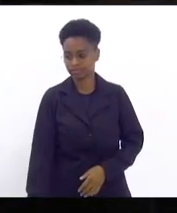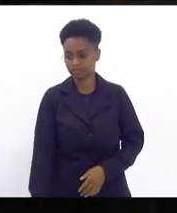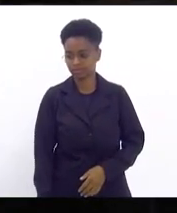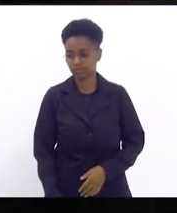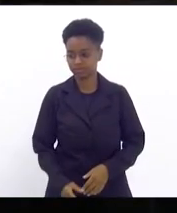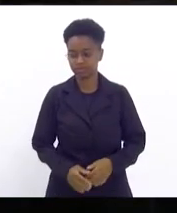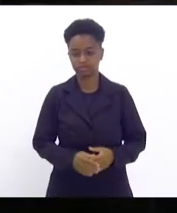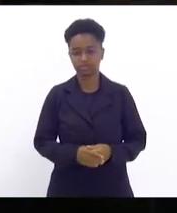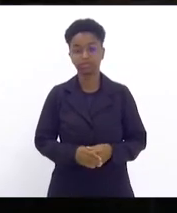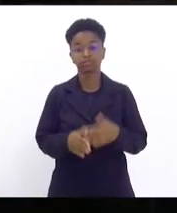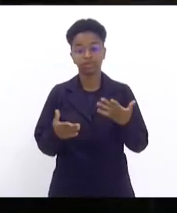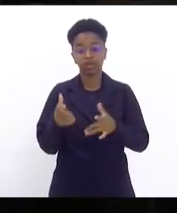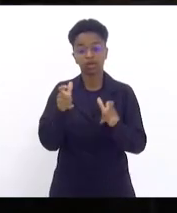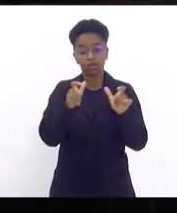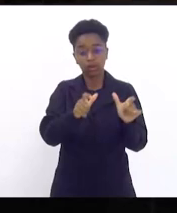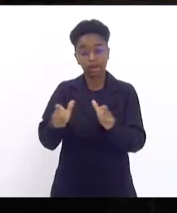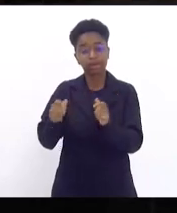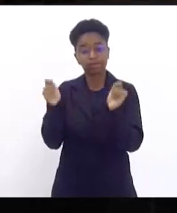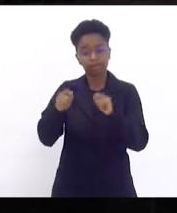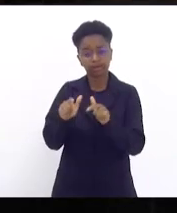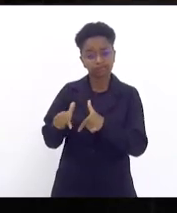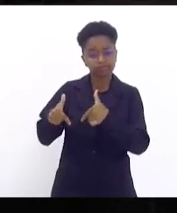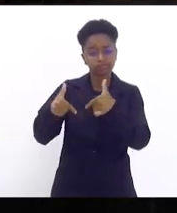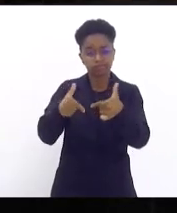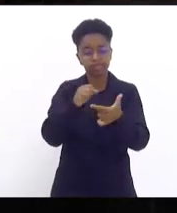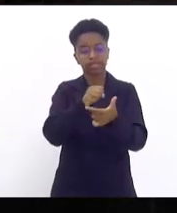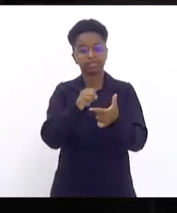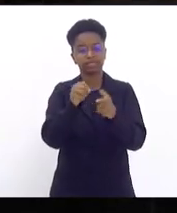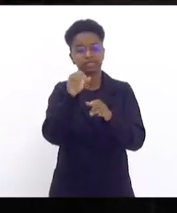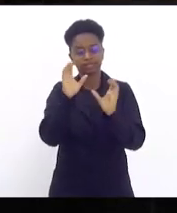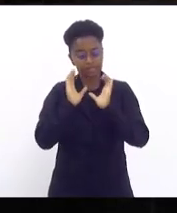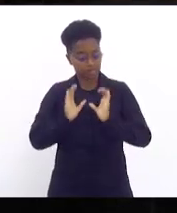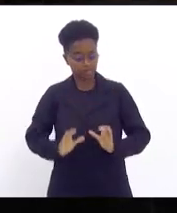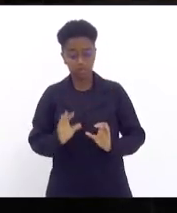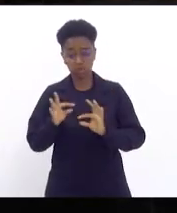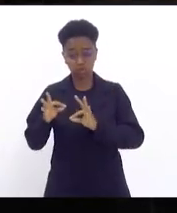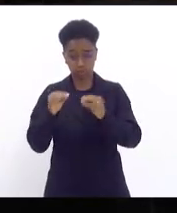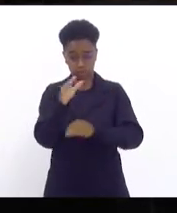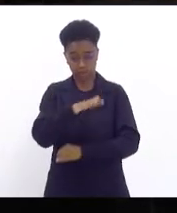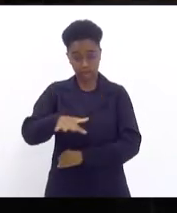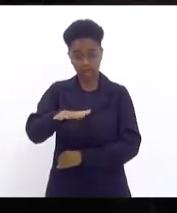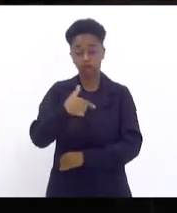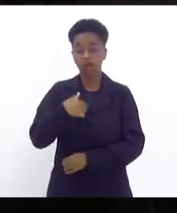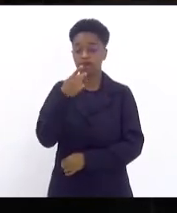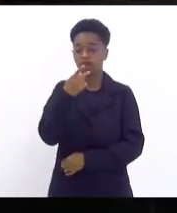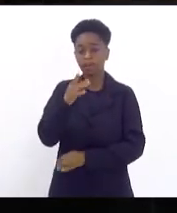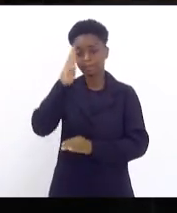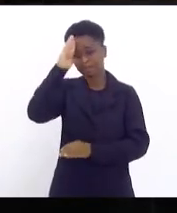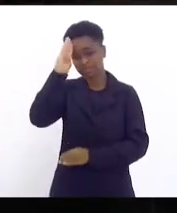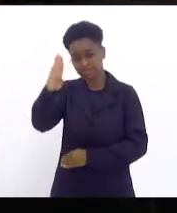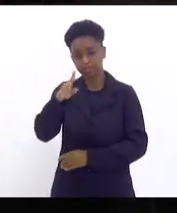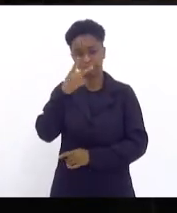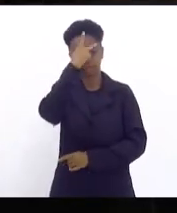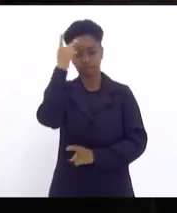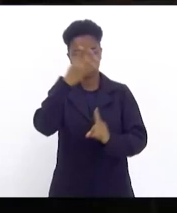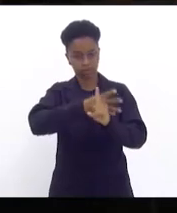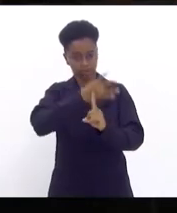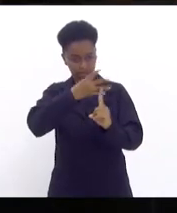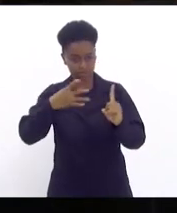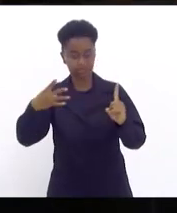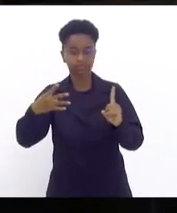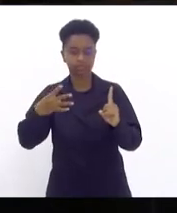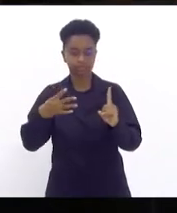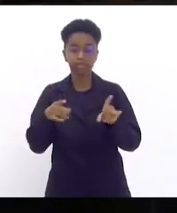haja possibilidade do exercício pleno da cidadania para todos os segmentos. E aqui eu falo especialmente para pessoas LGBTQIA+.